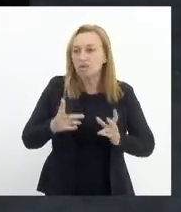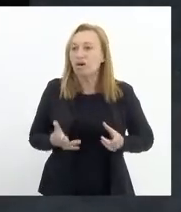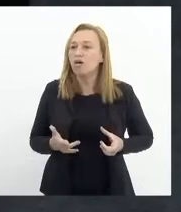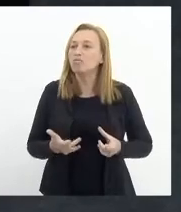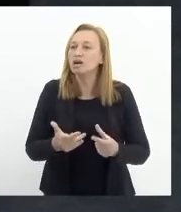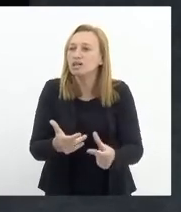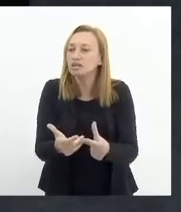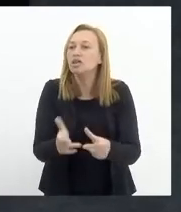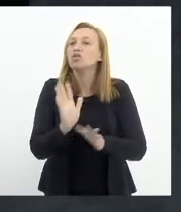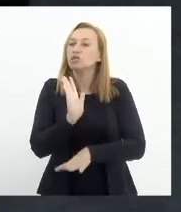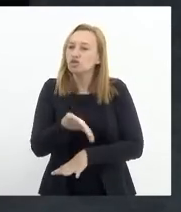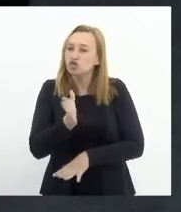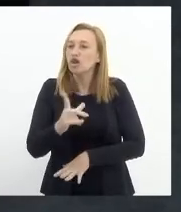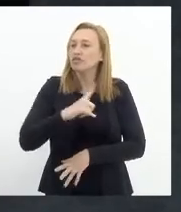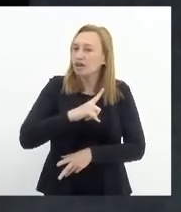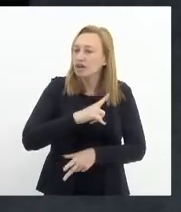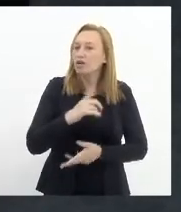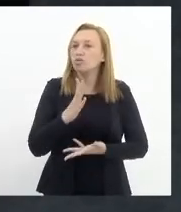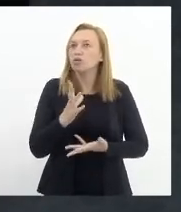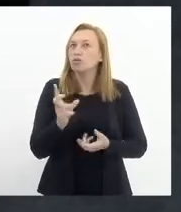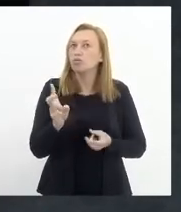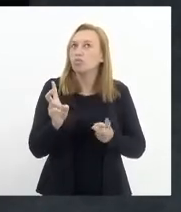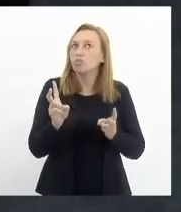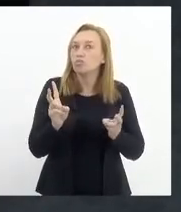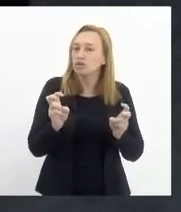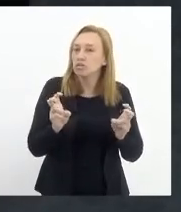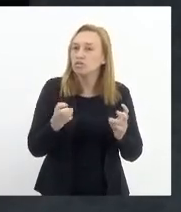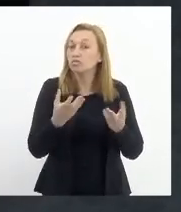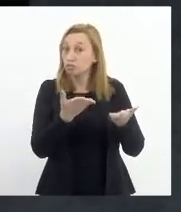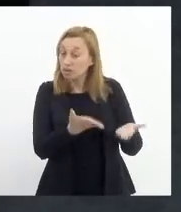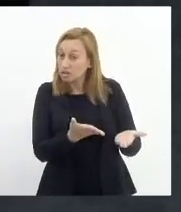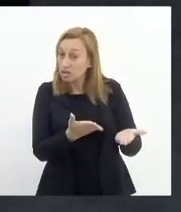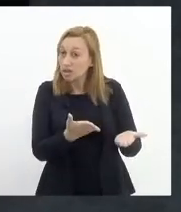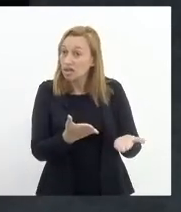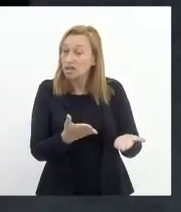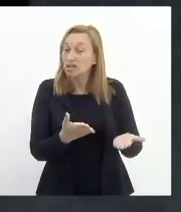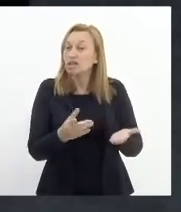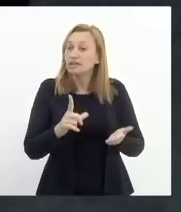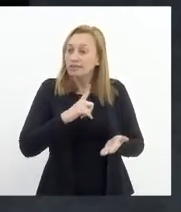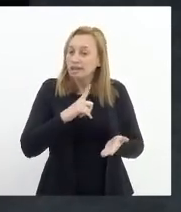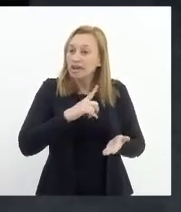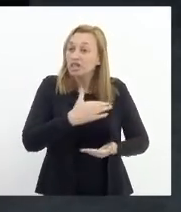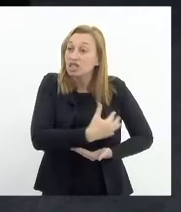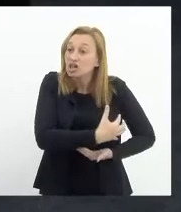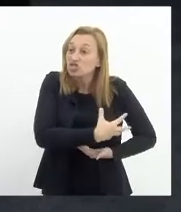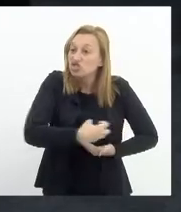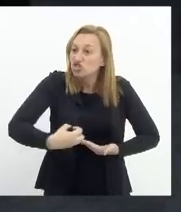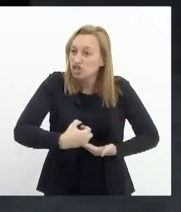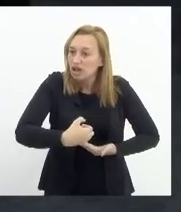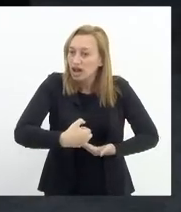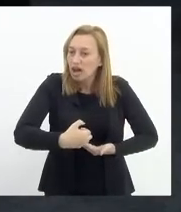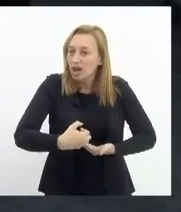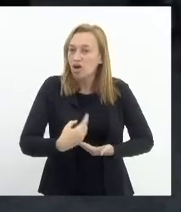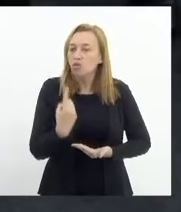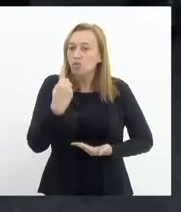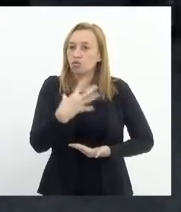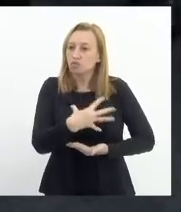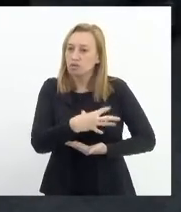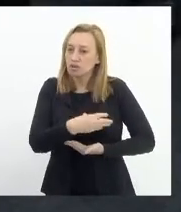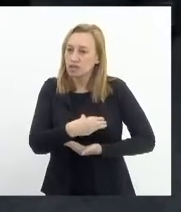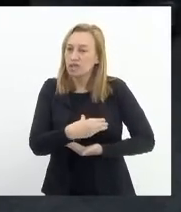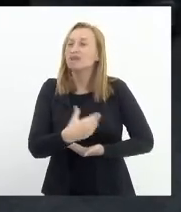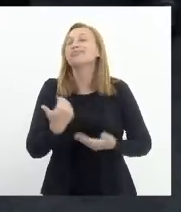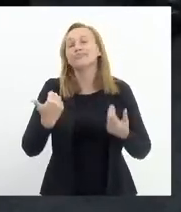quando a gente já tem uma situação tão invasiva como essa, dela ter que retirar um seio, a gente precisa,